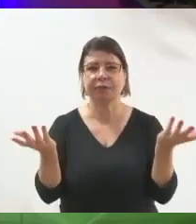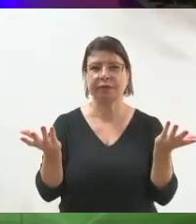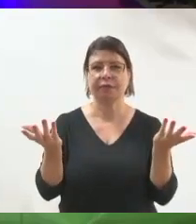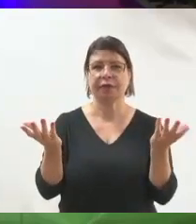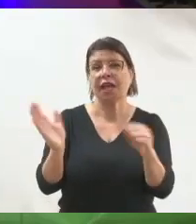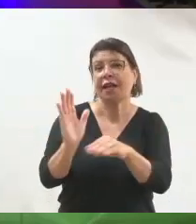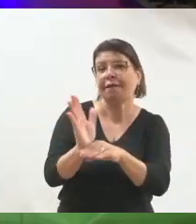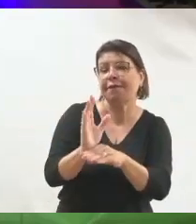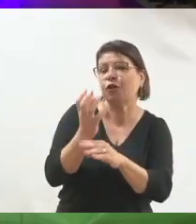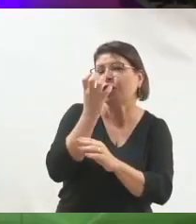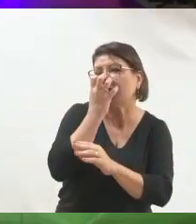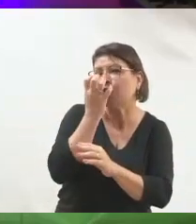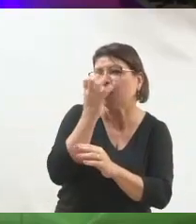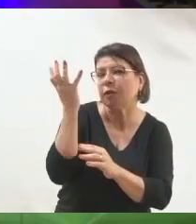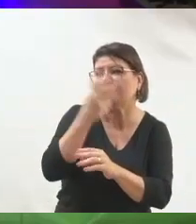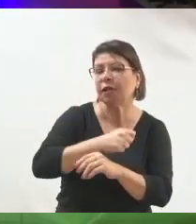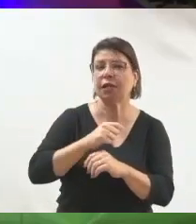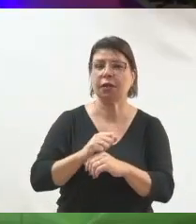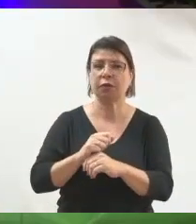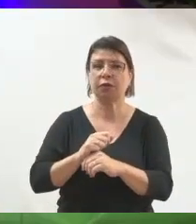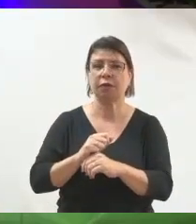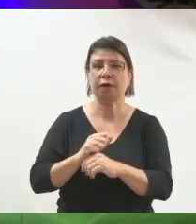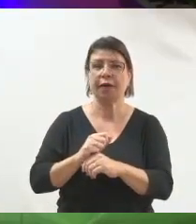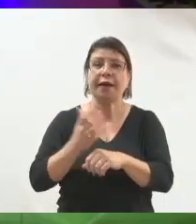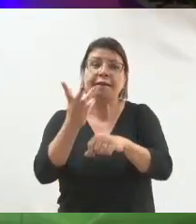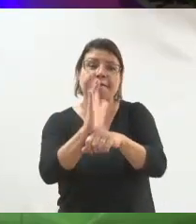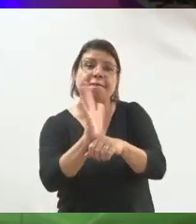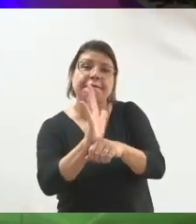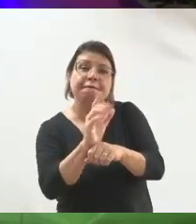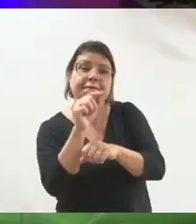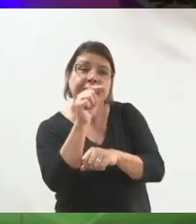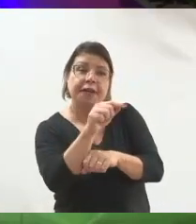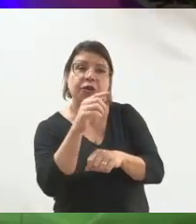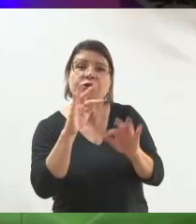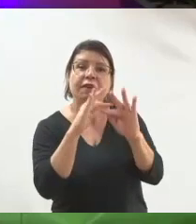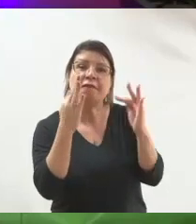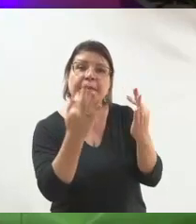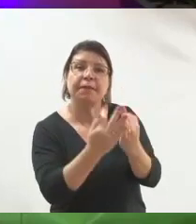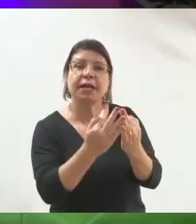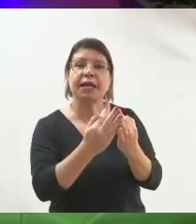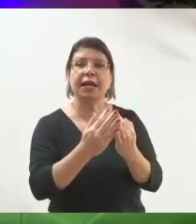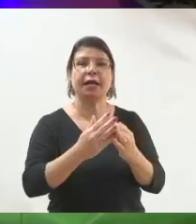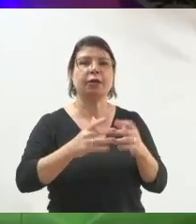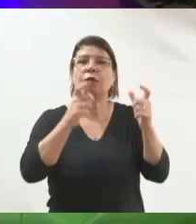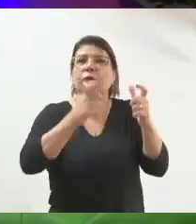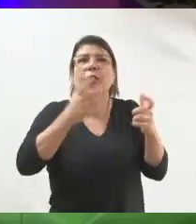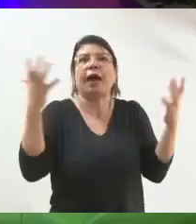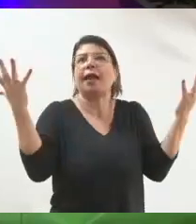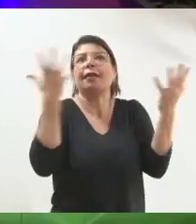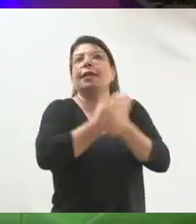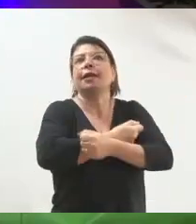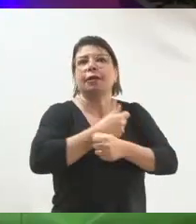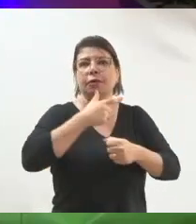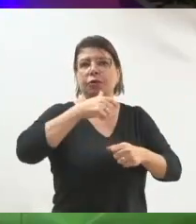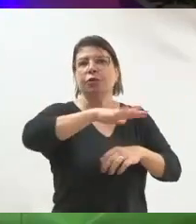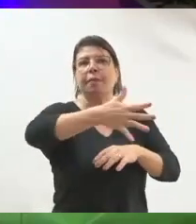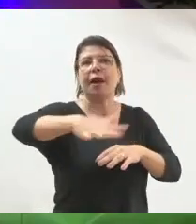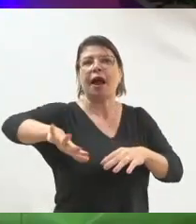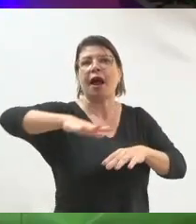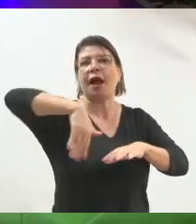na Maldivas. Mas é com isso que a gente compete. Então, sempre que vocês forem pensar num conteúdo,